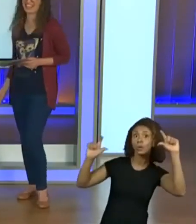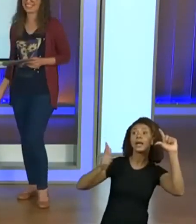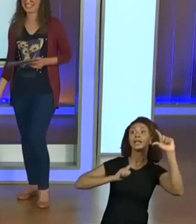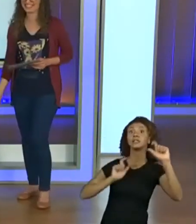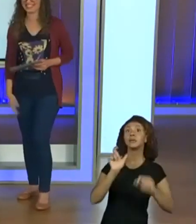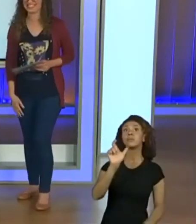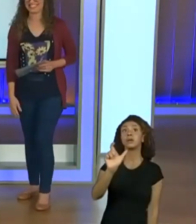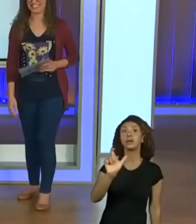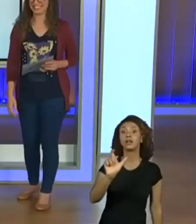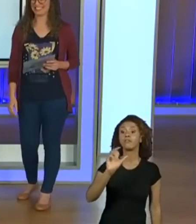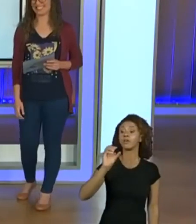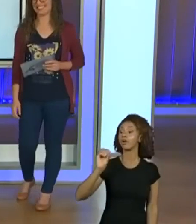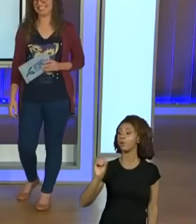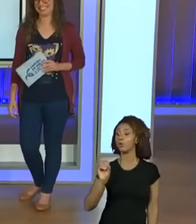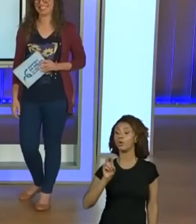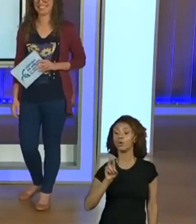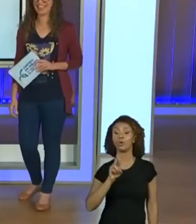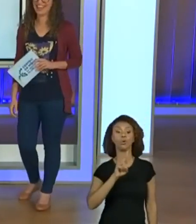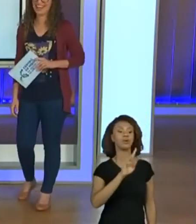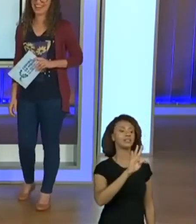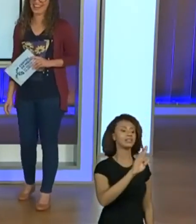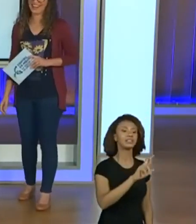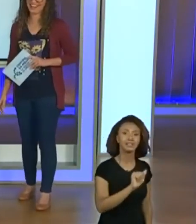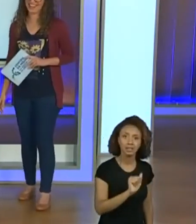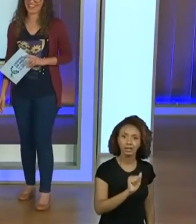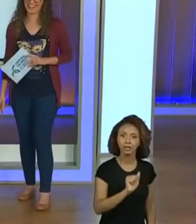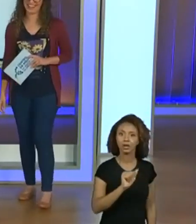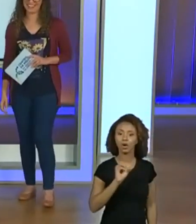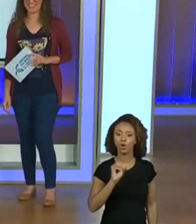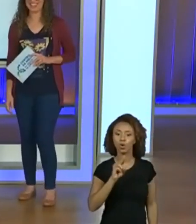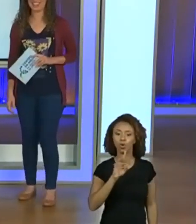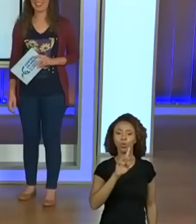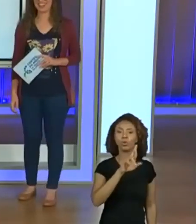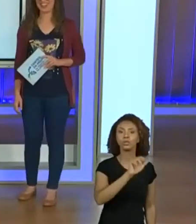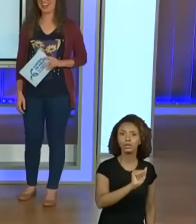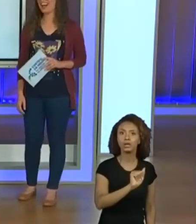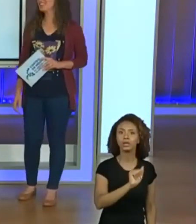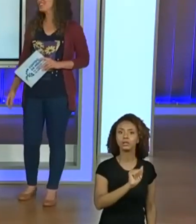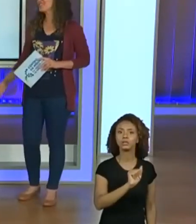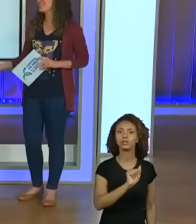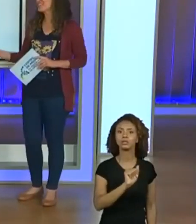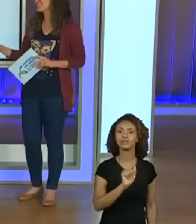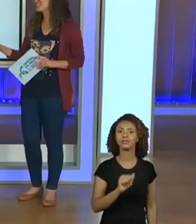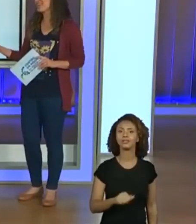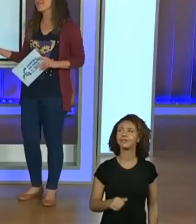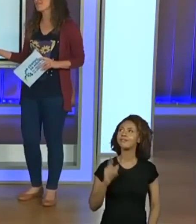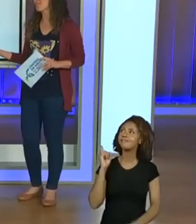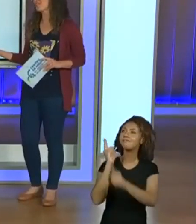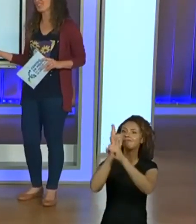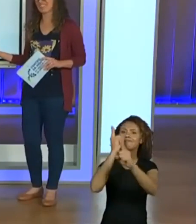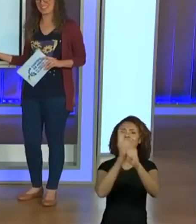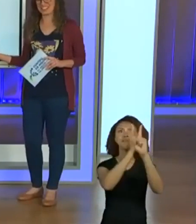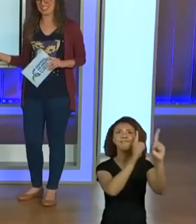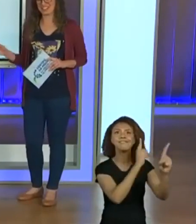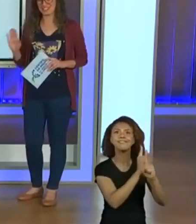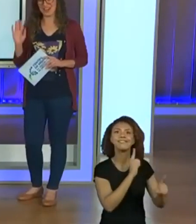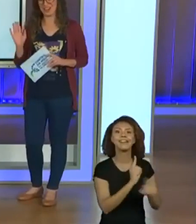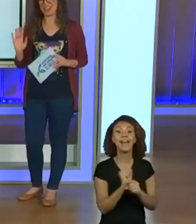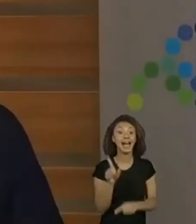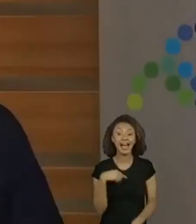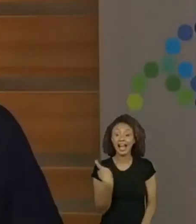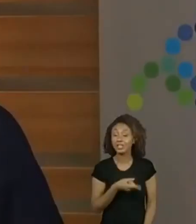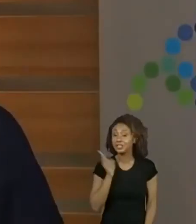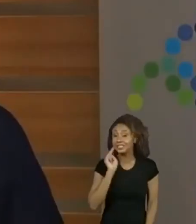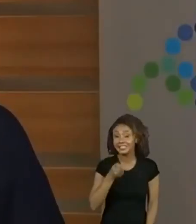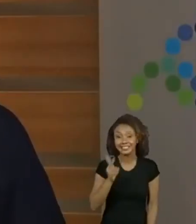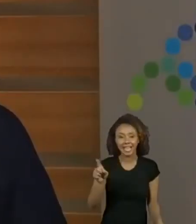mas a professora Kelly hoje está achando, está uma detetive das palavras. A gente faz isso o tempo todo quando está na sala de